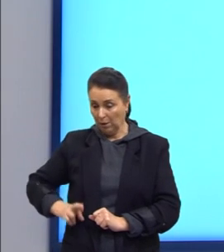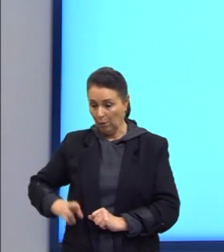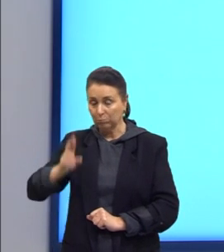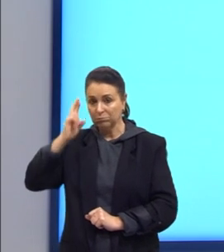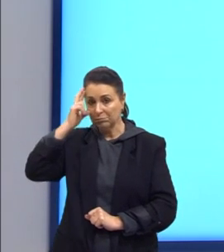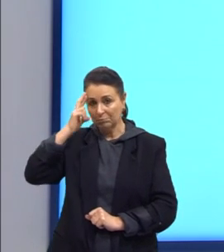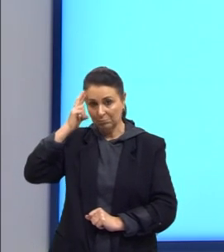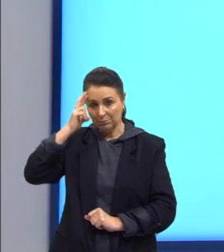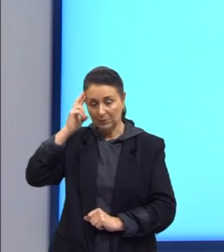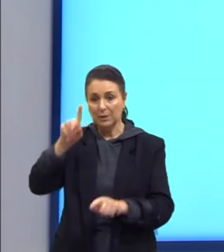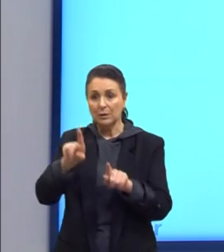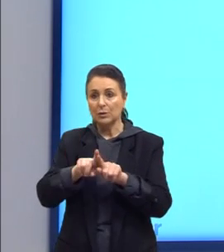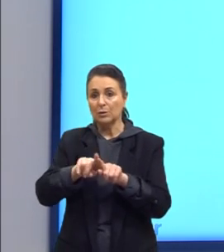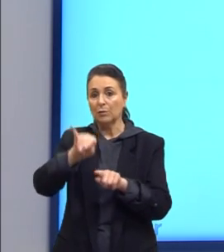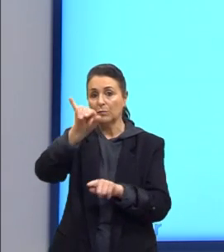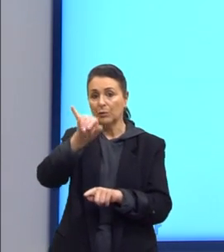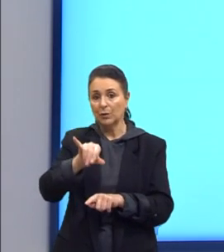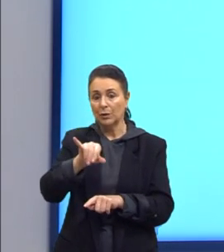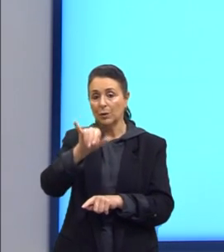o Yume, aqui eu volto nele,